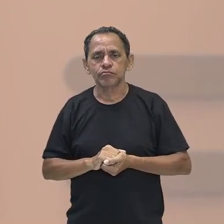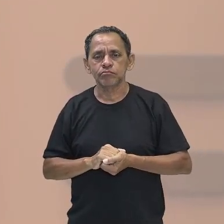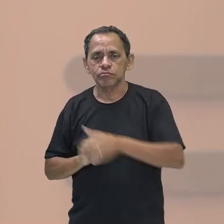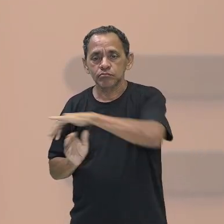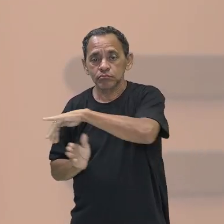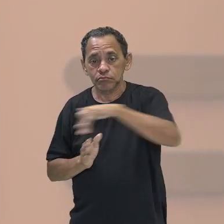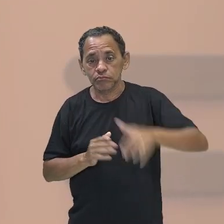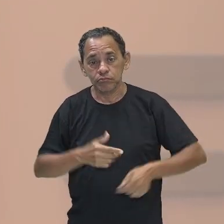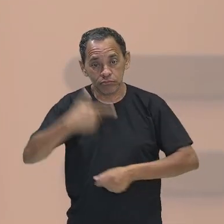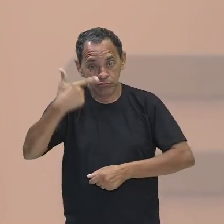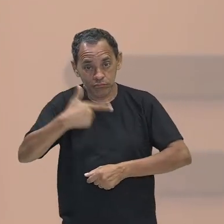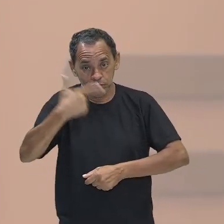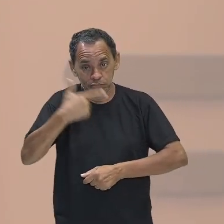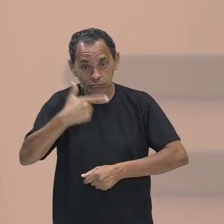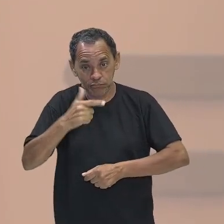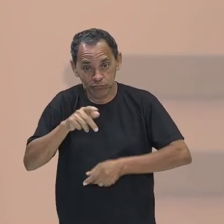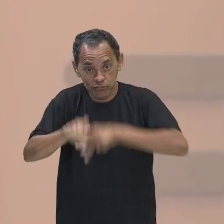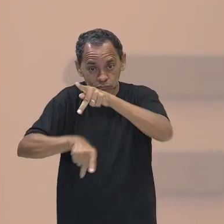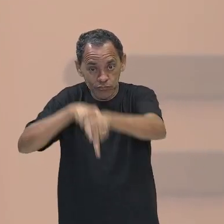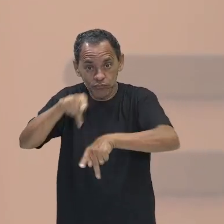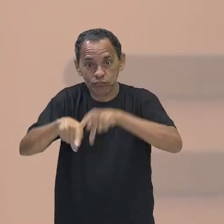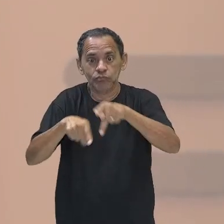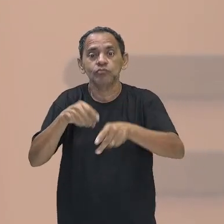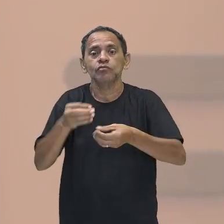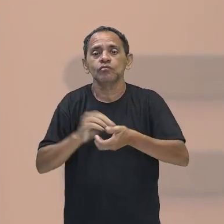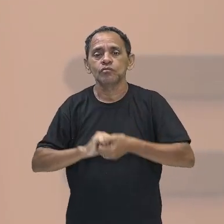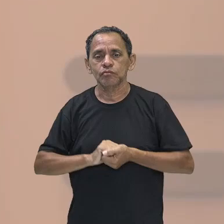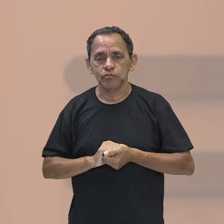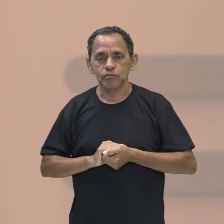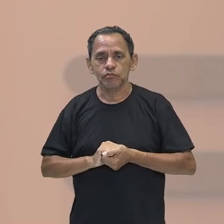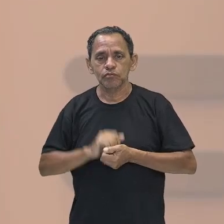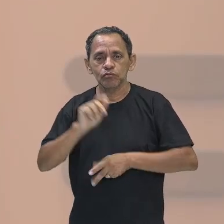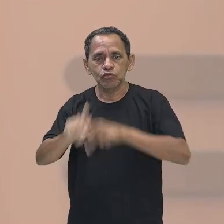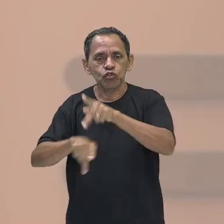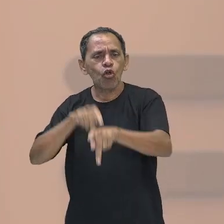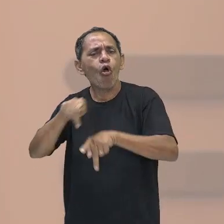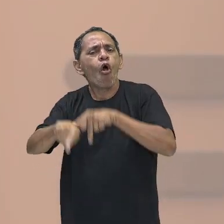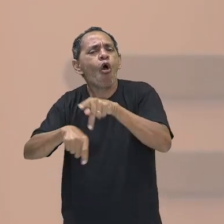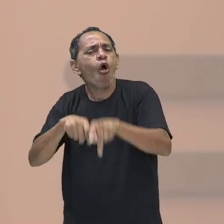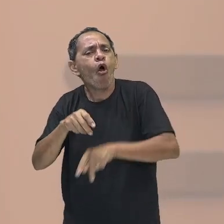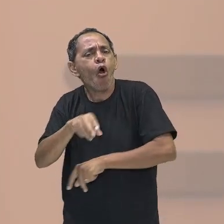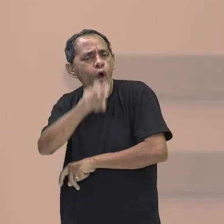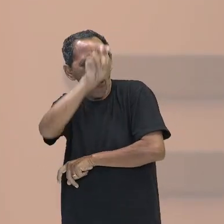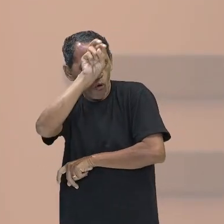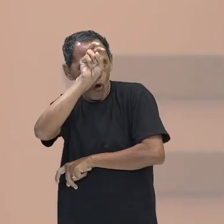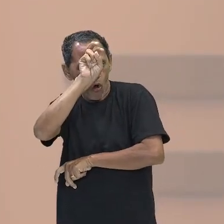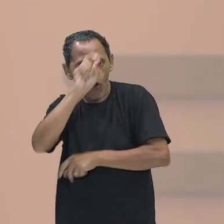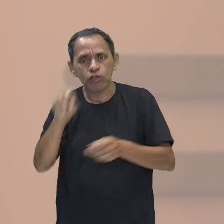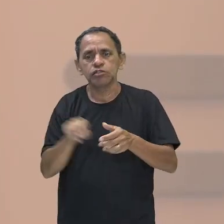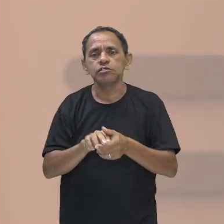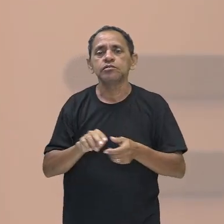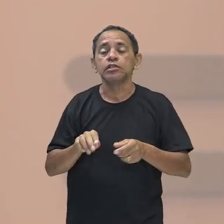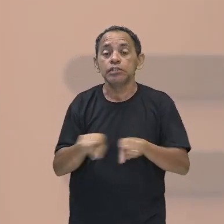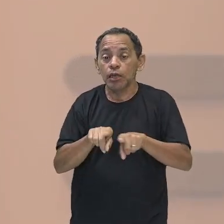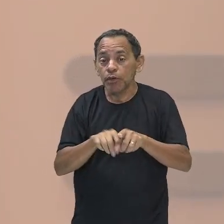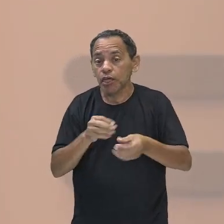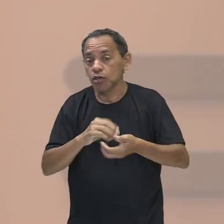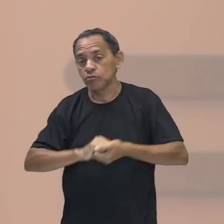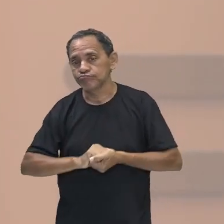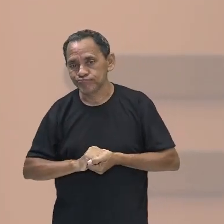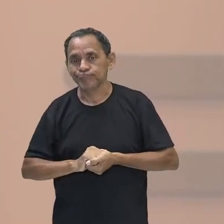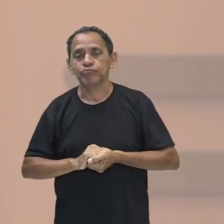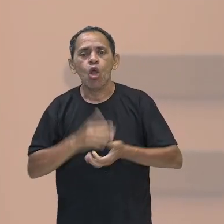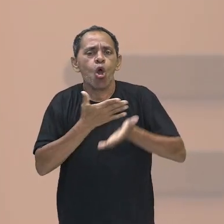grande civilização, que é, então, aí o povo do Egito. Acompanha comigo, então, aí um VTzinho